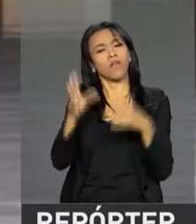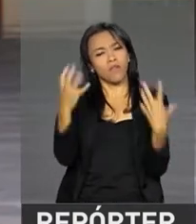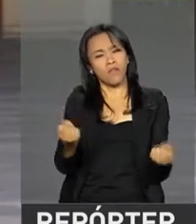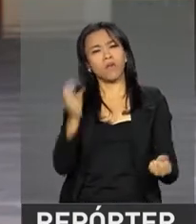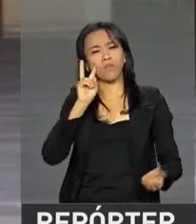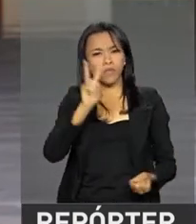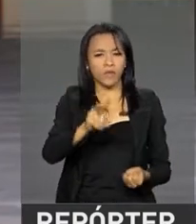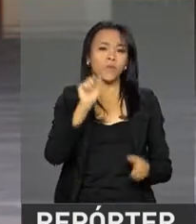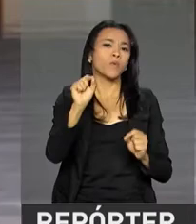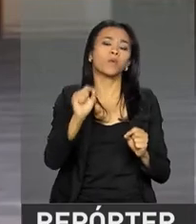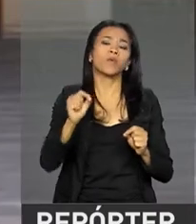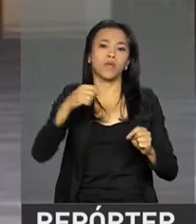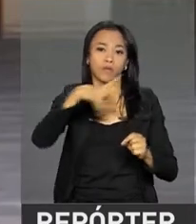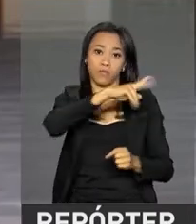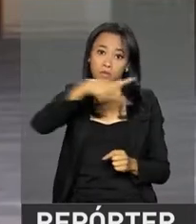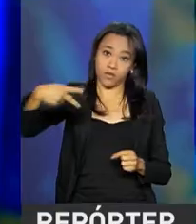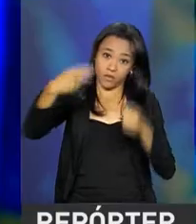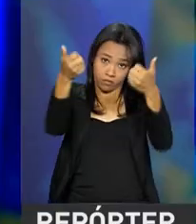um trecho do que o presidente falou.